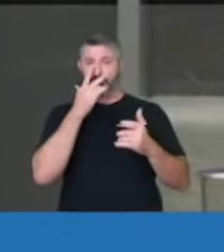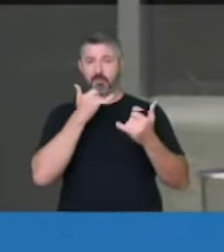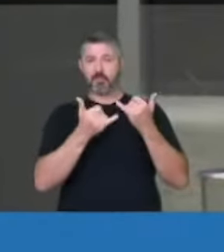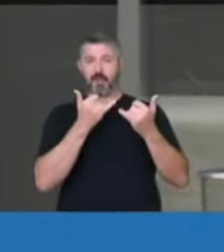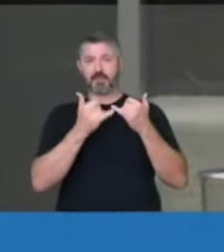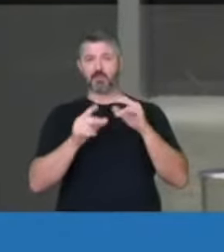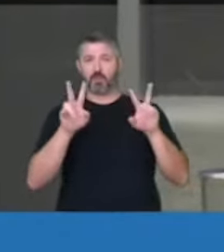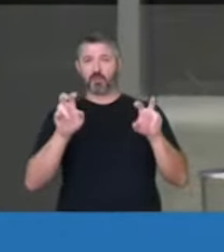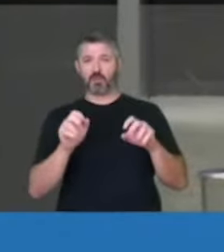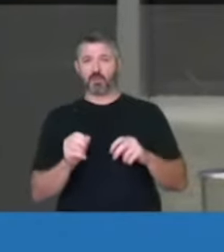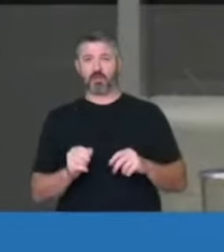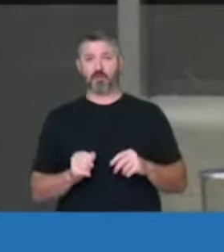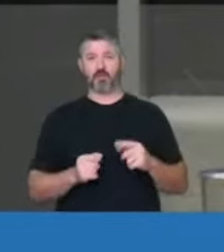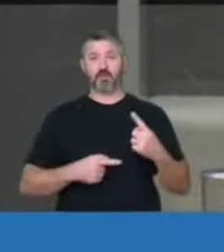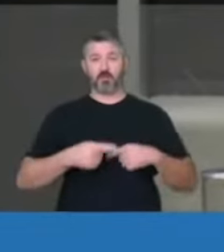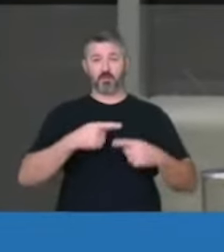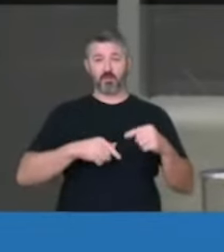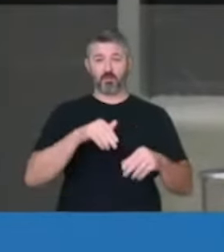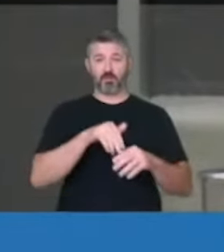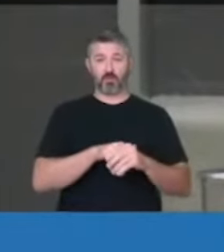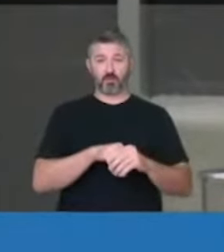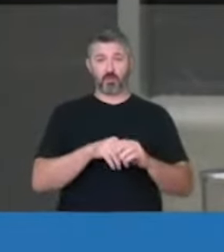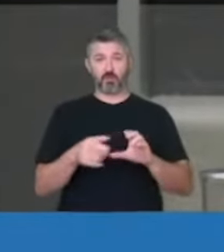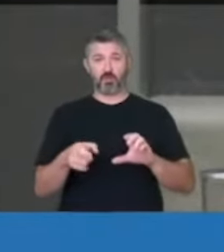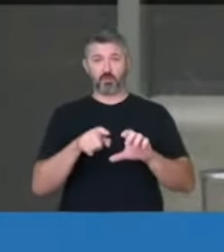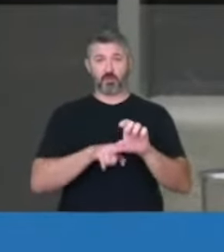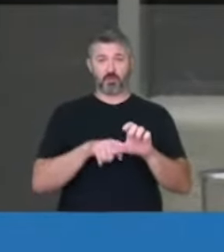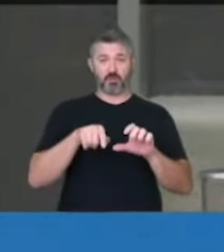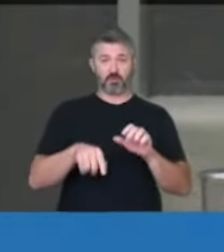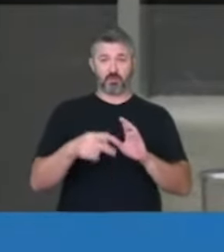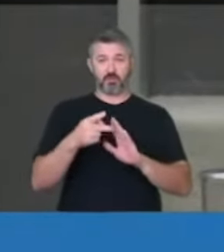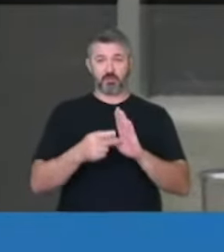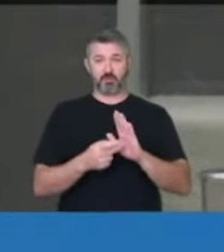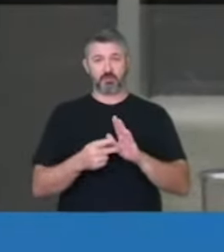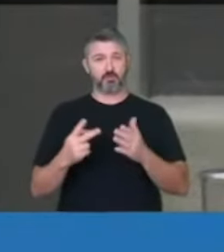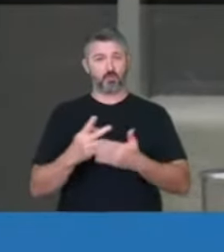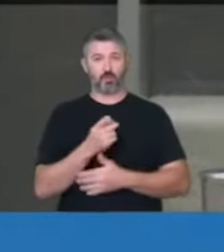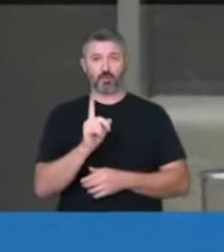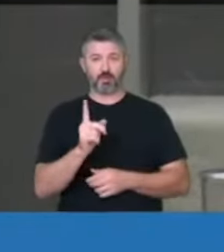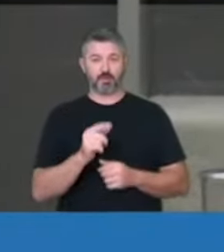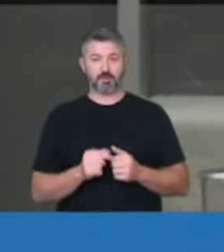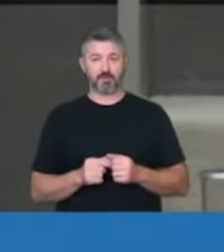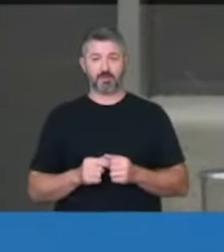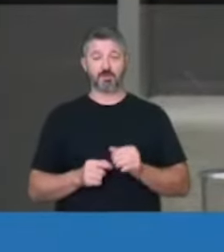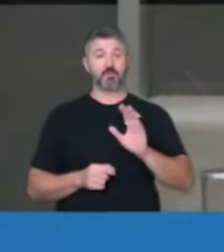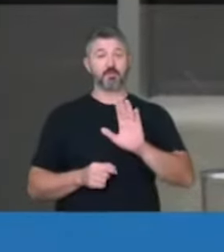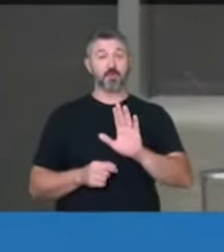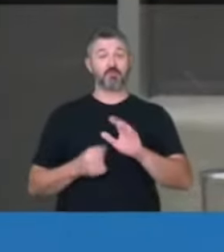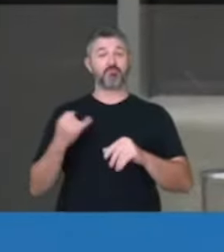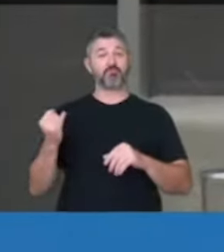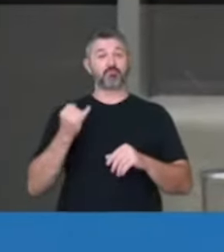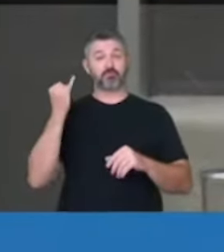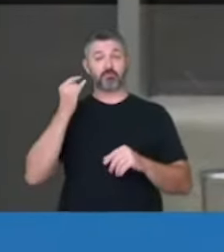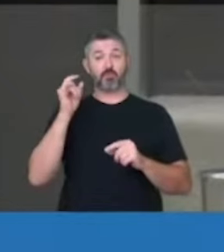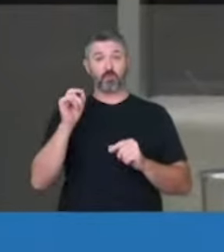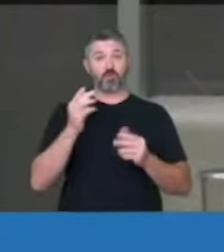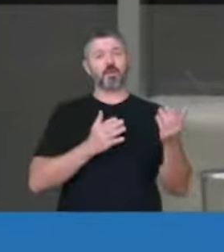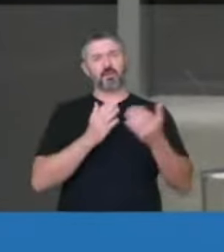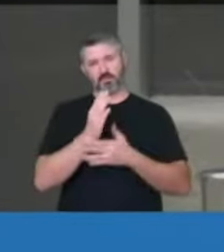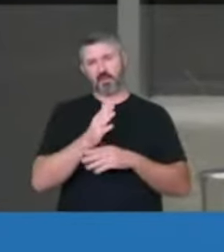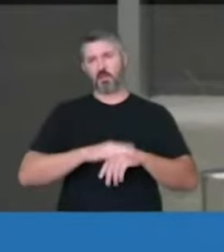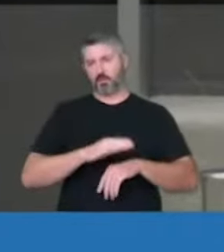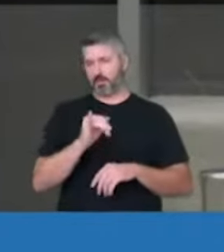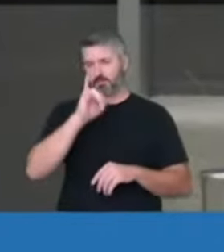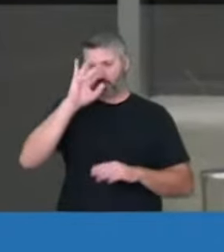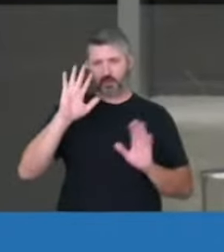E a tramitação por dependência dessa matéria não aconteceu. O importante é que ela seja aprovada por